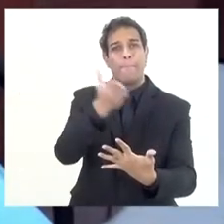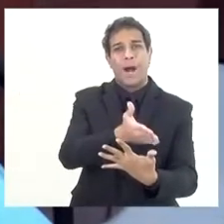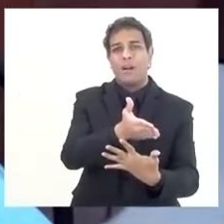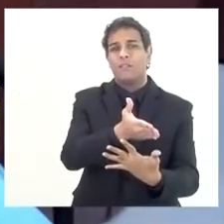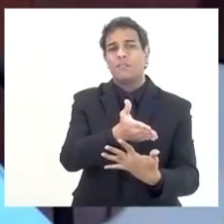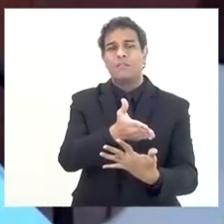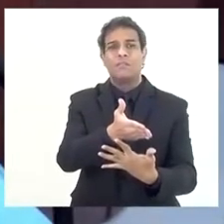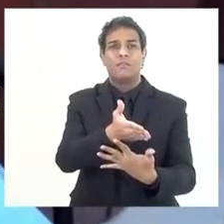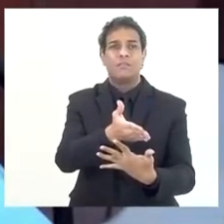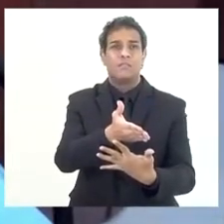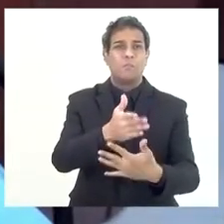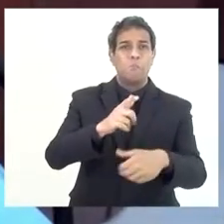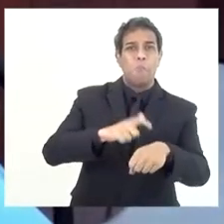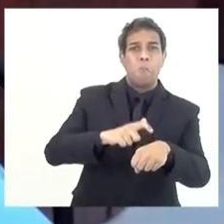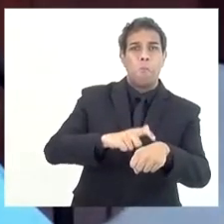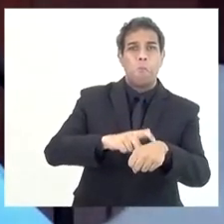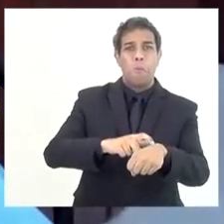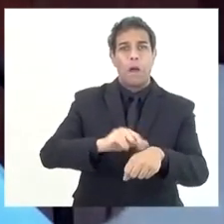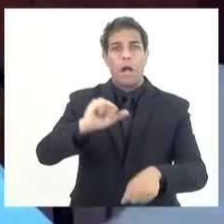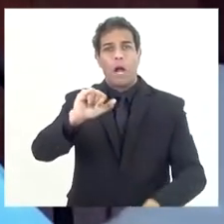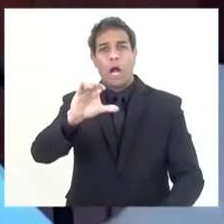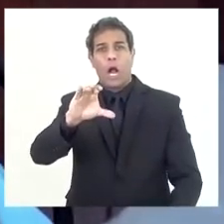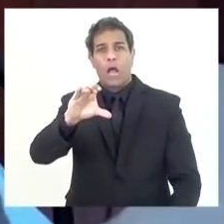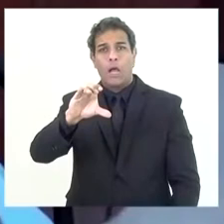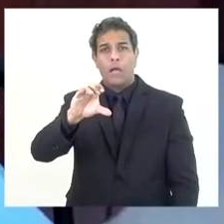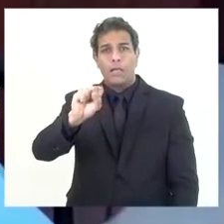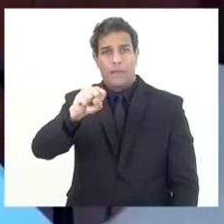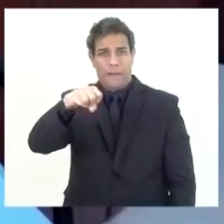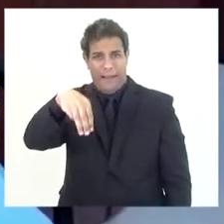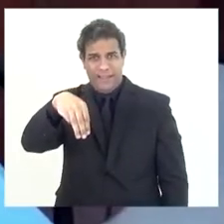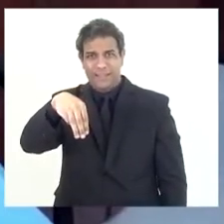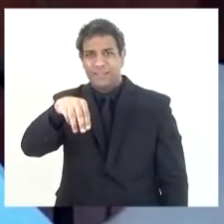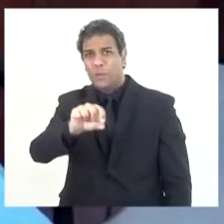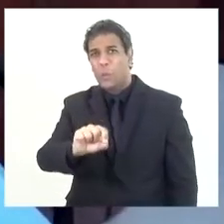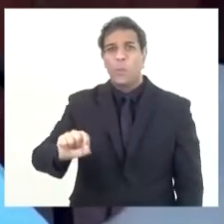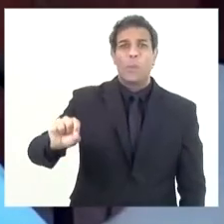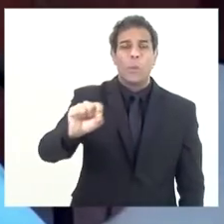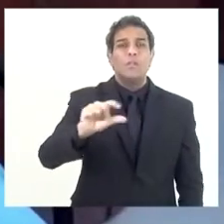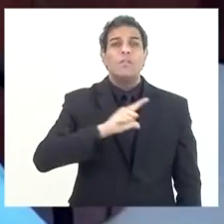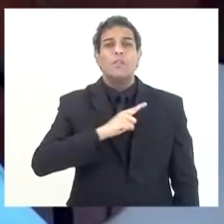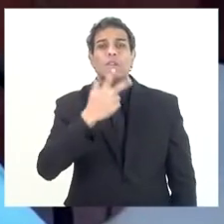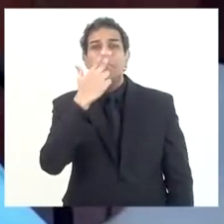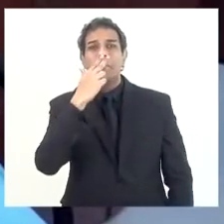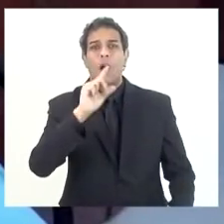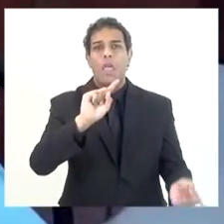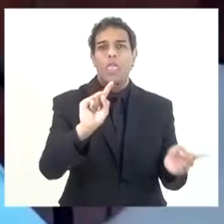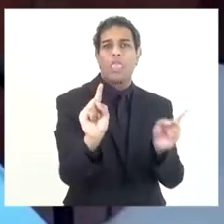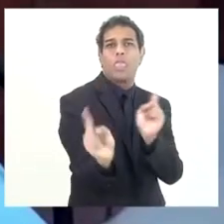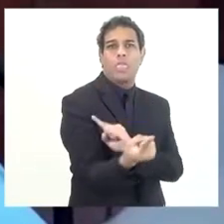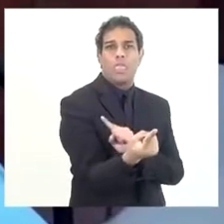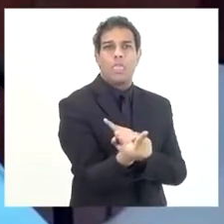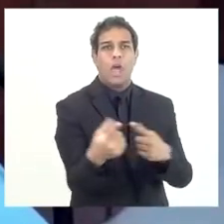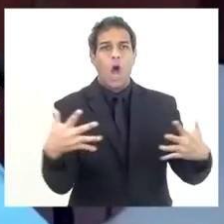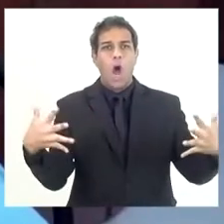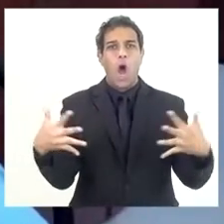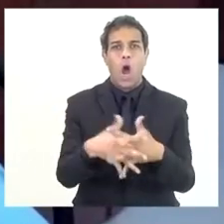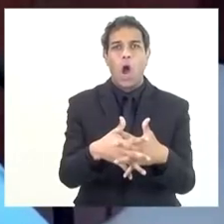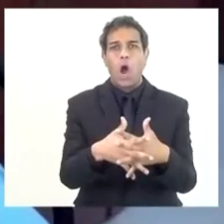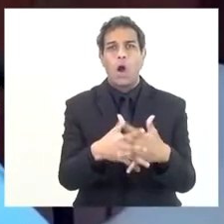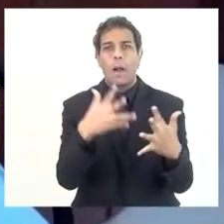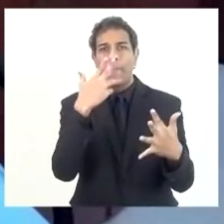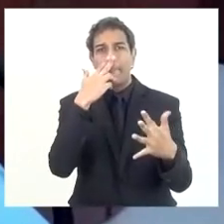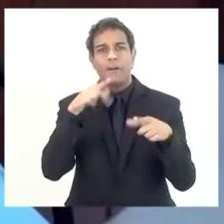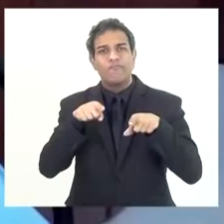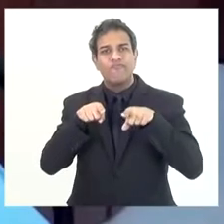da natureza ICMS especificamente, ela vai gerar uma distorção completa na linha do